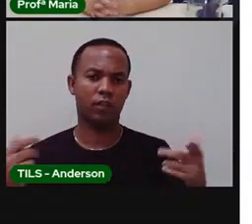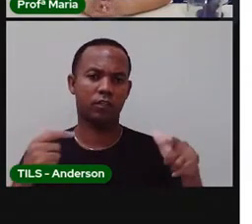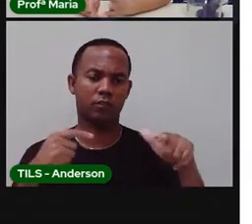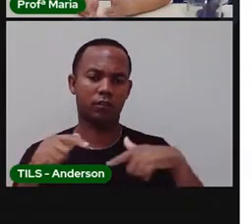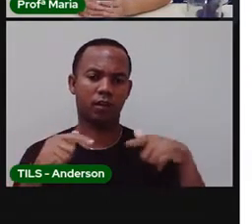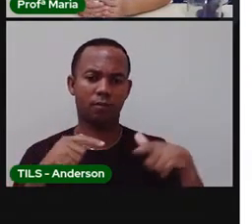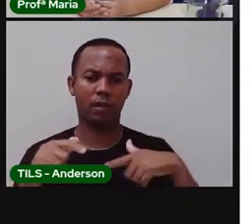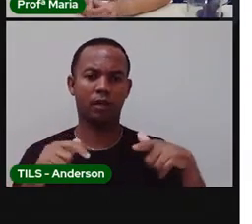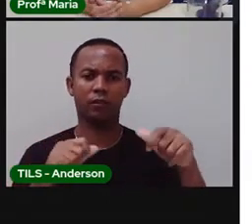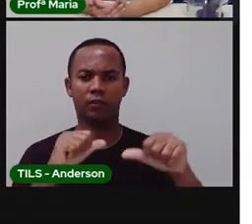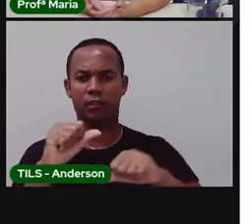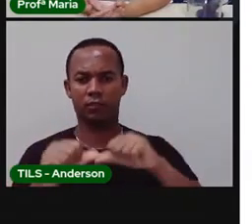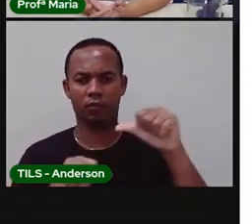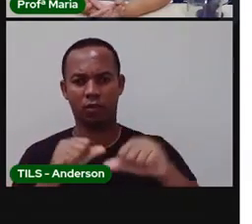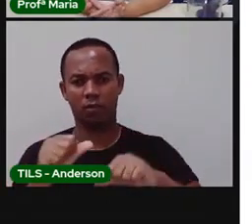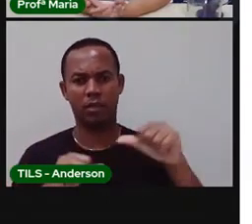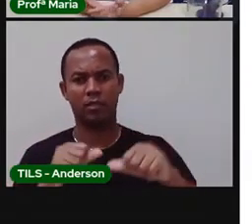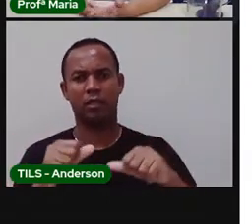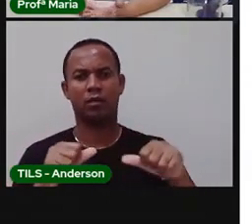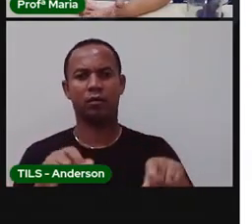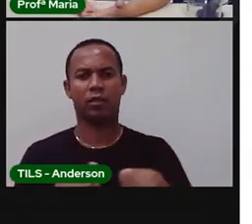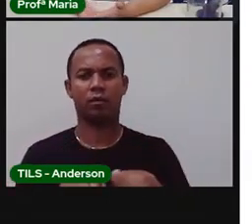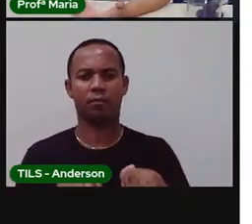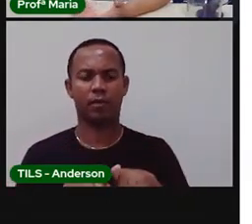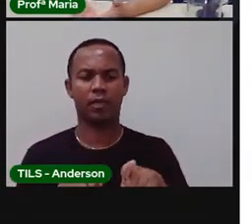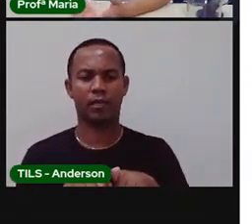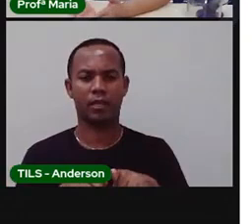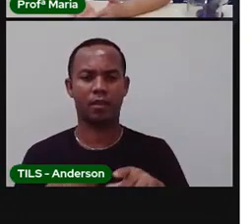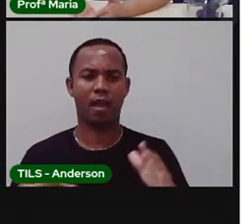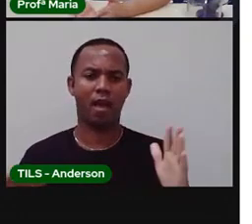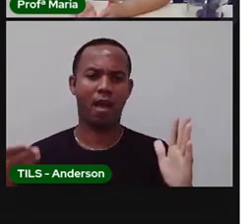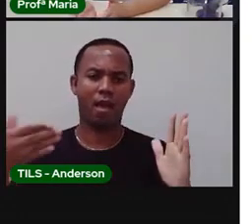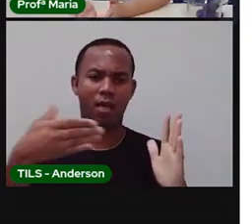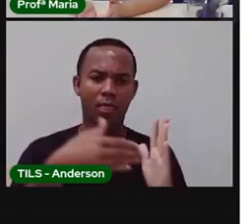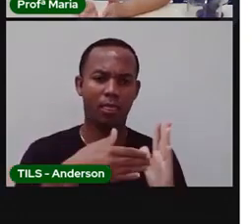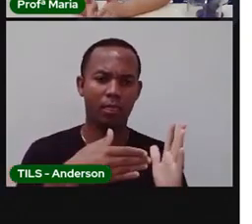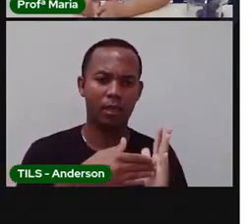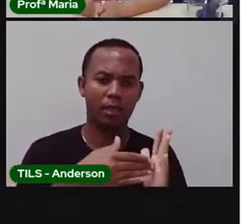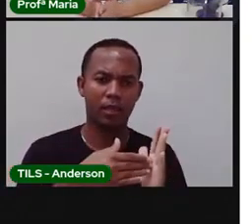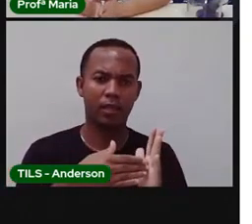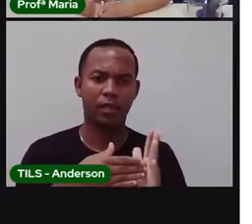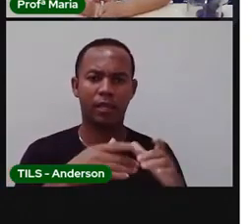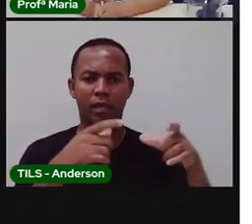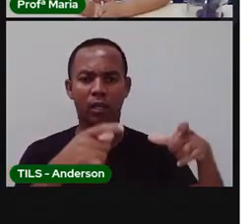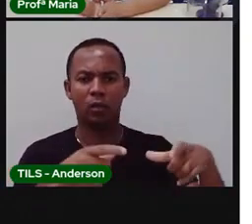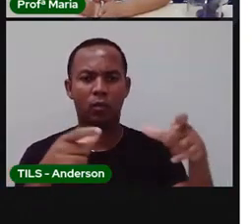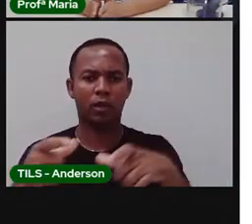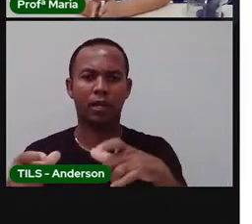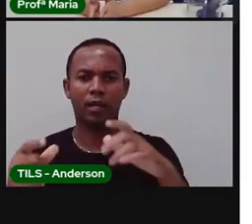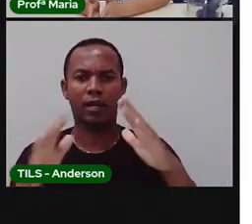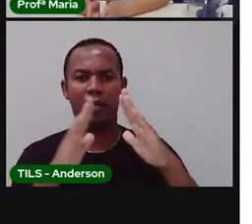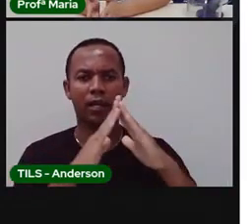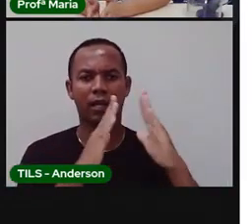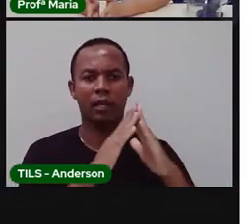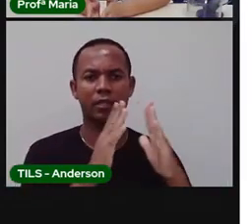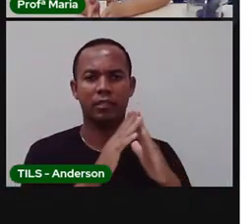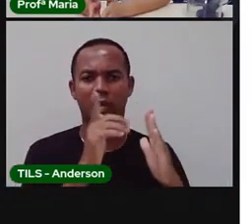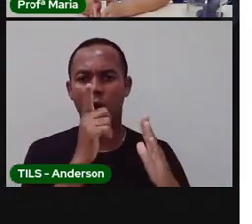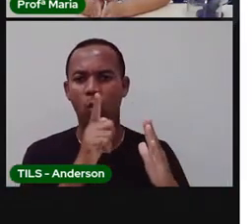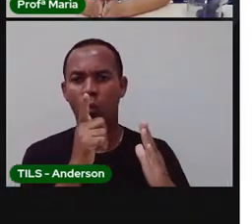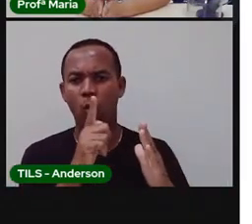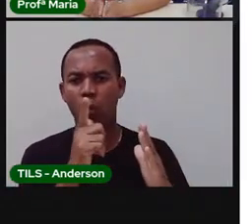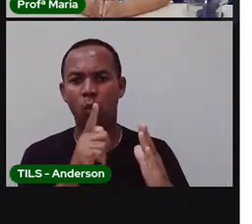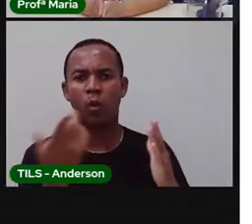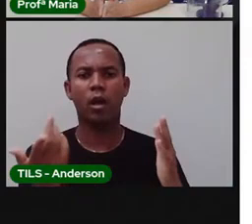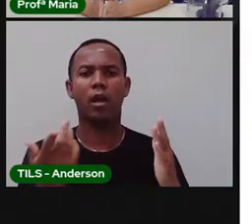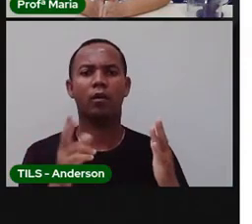De transformação pela qual a água passa, até chegar em condições de uso para abastecer a população, independente da função